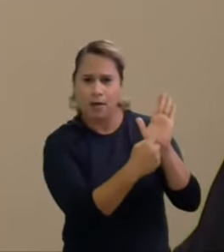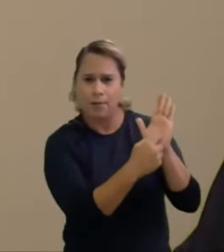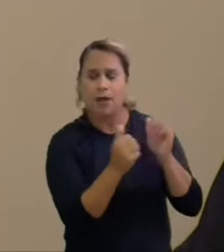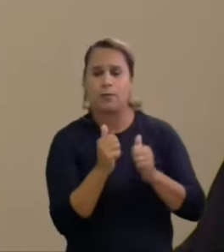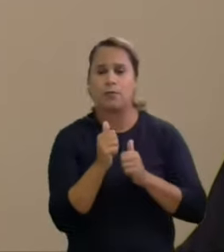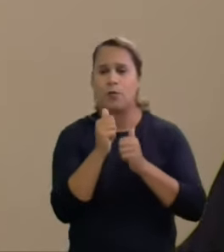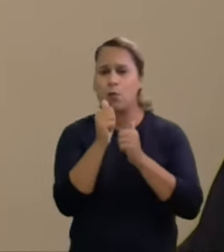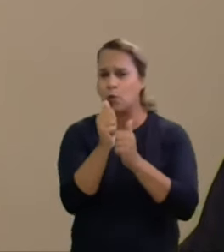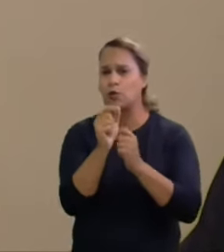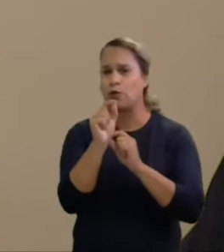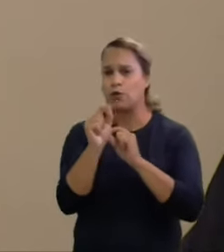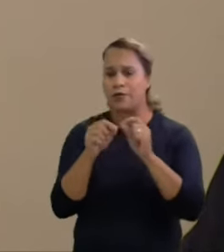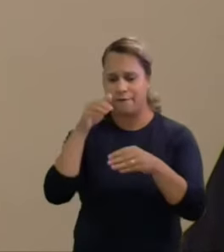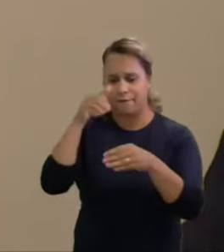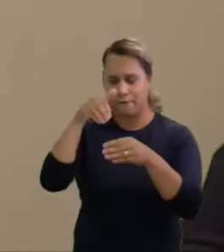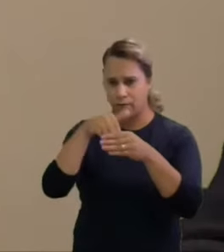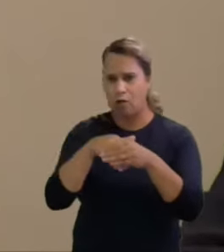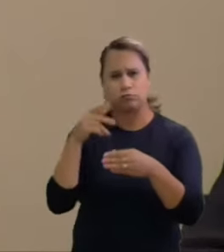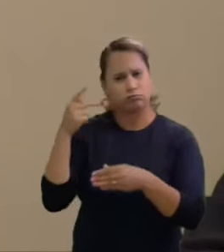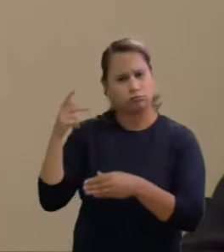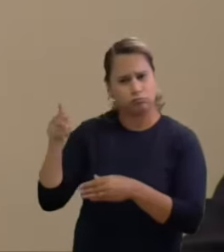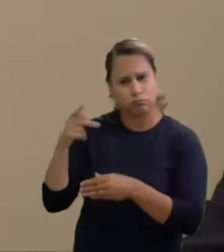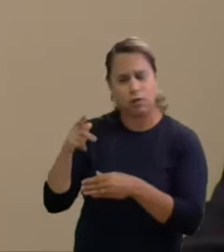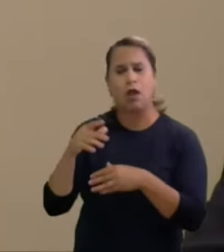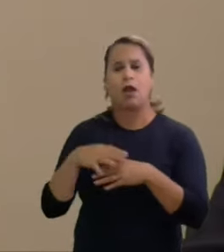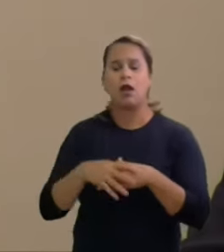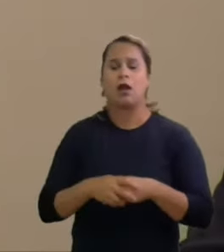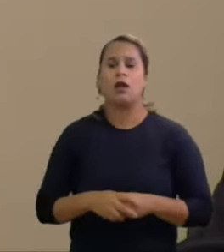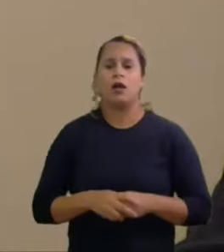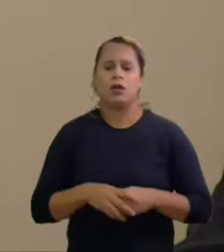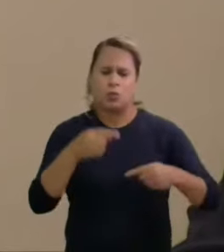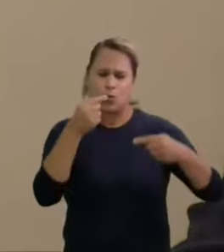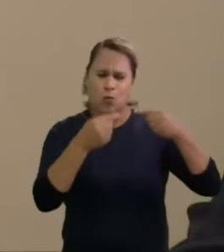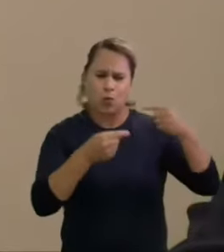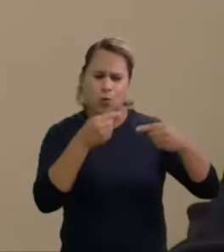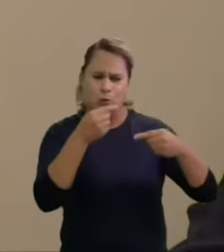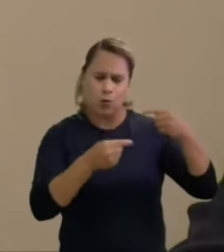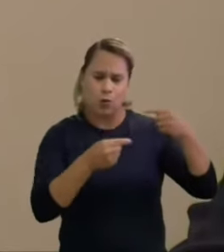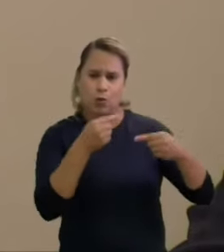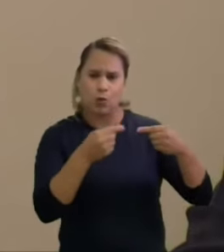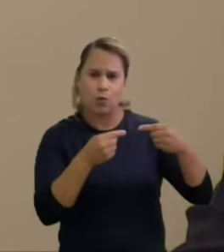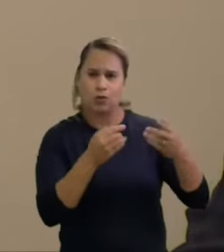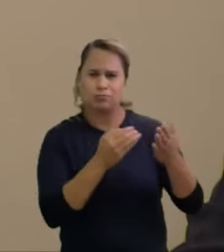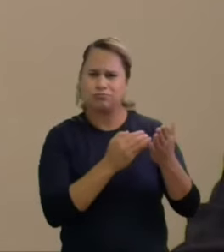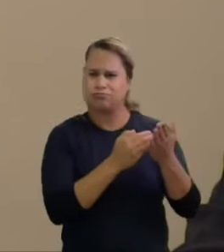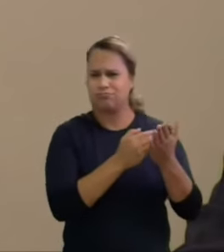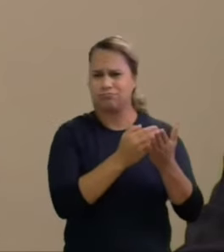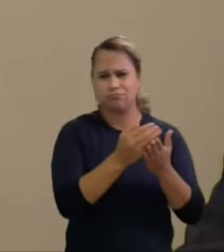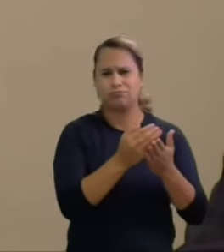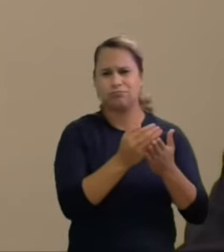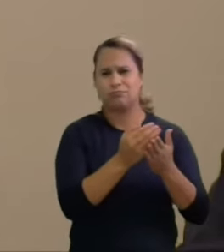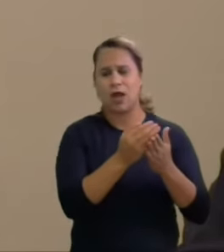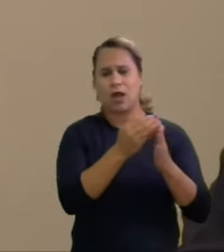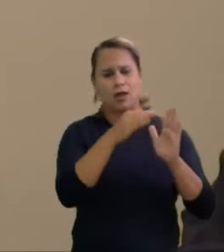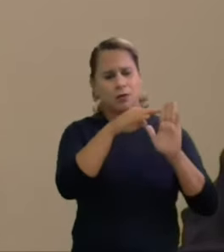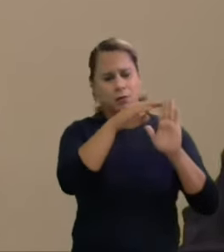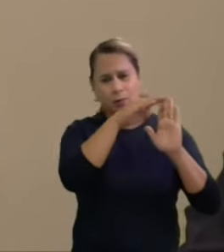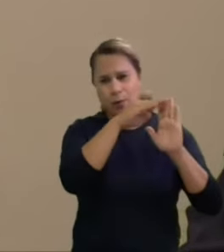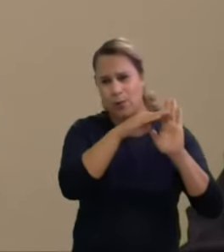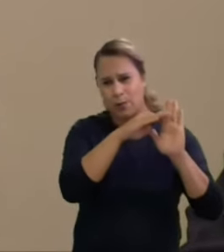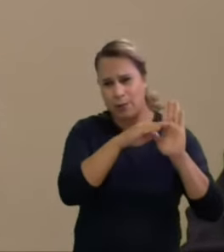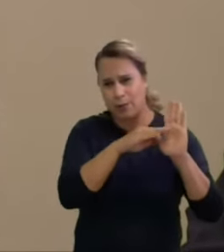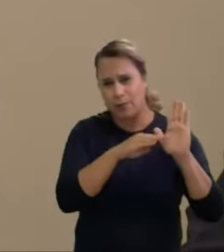tais premissas em razão de toda a dimensão política social e midiática que circunscrevem o presente feito